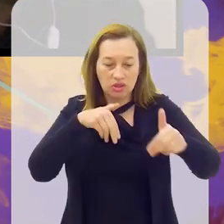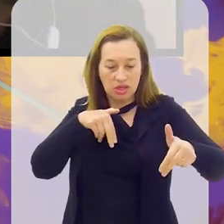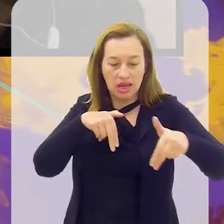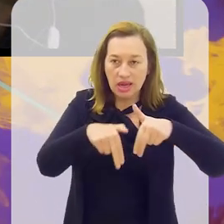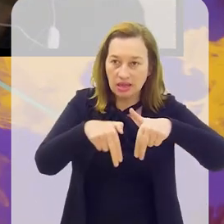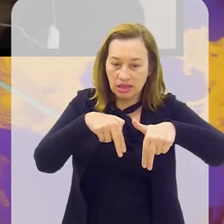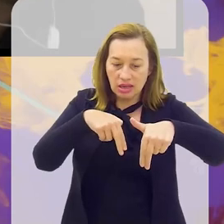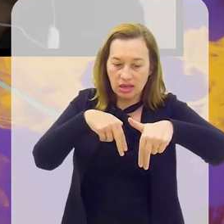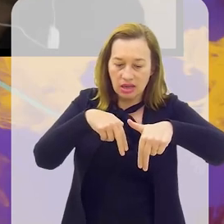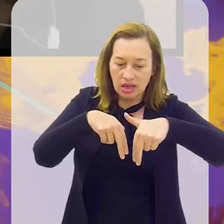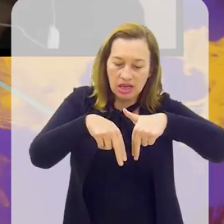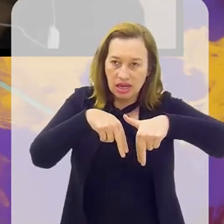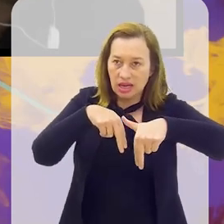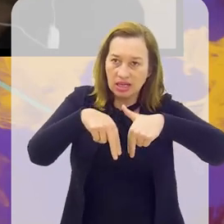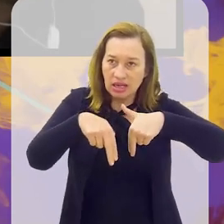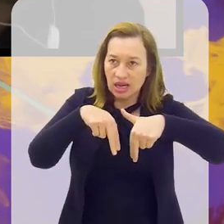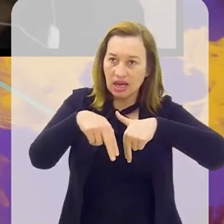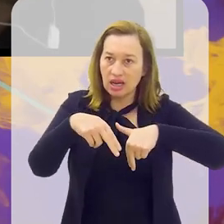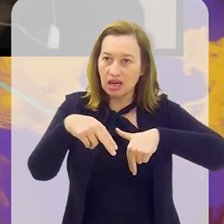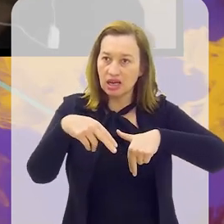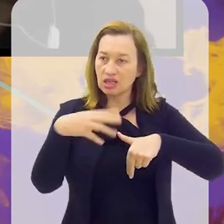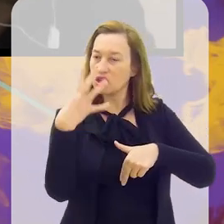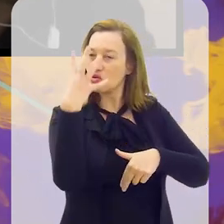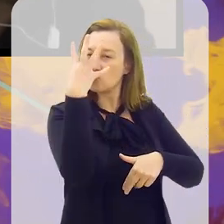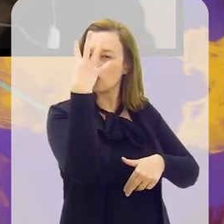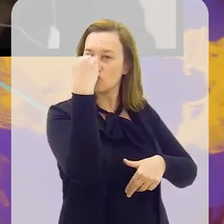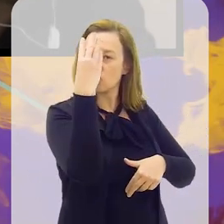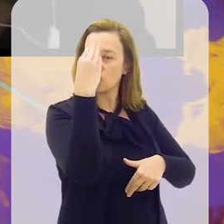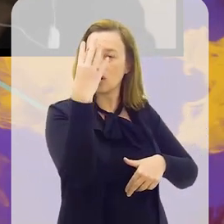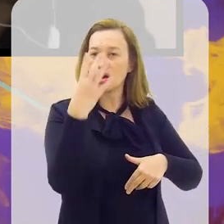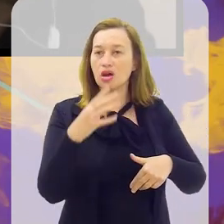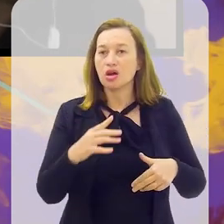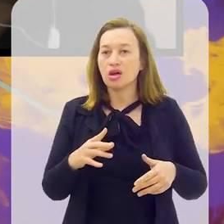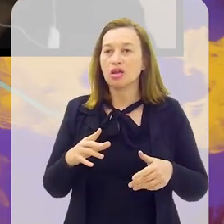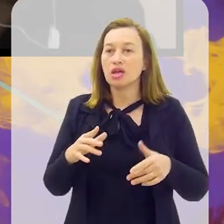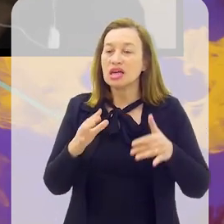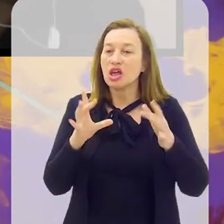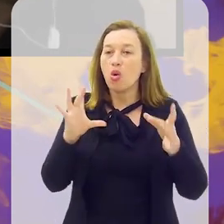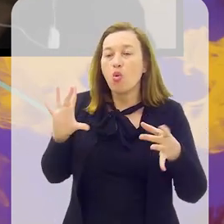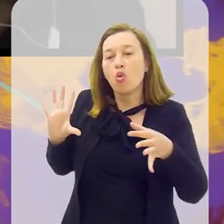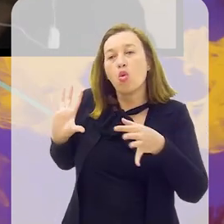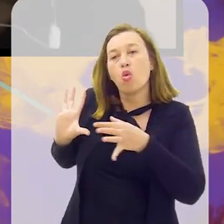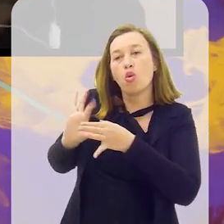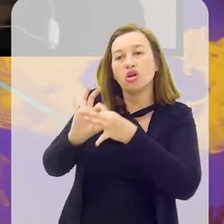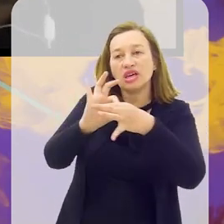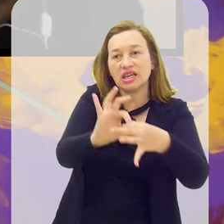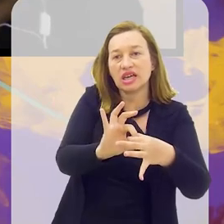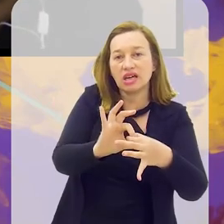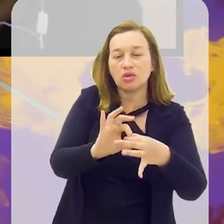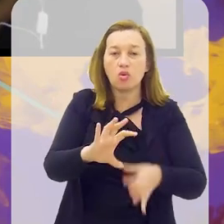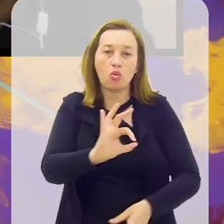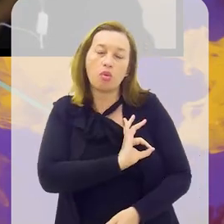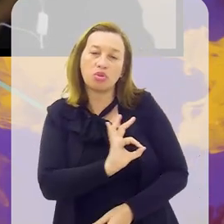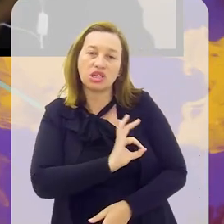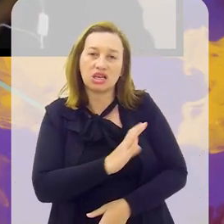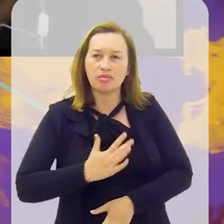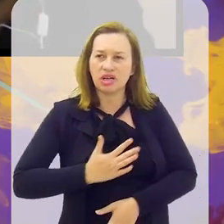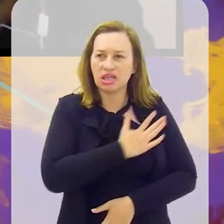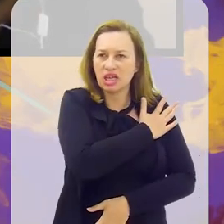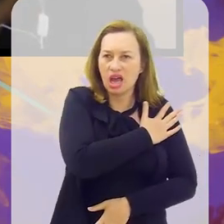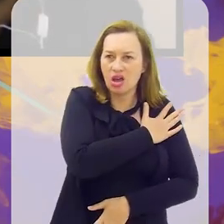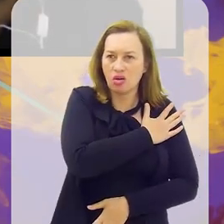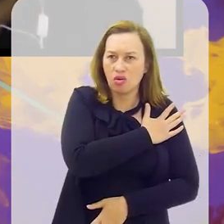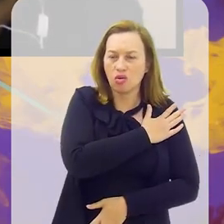cara ali, o seu rosto. E esses dados devem estar conectados com a polícia, seja